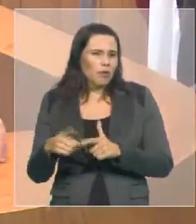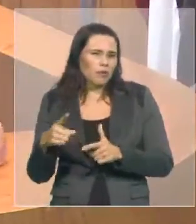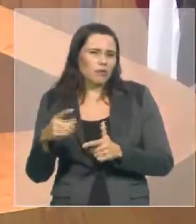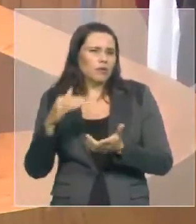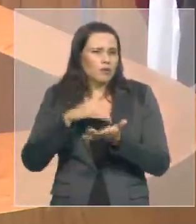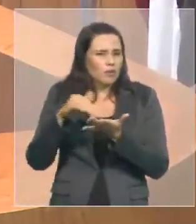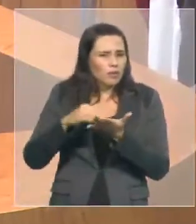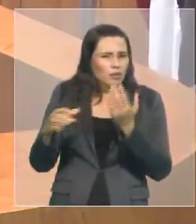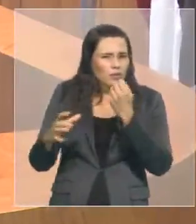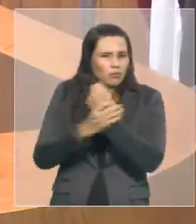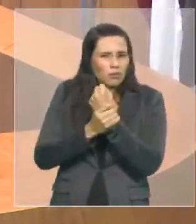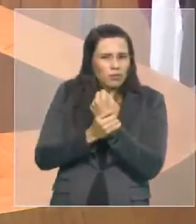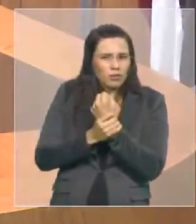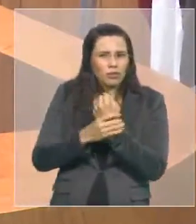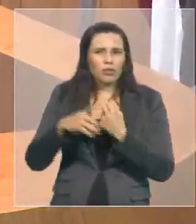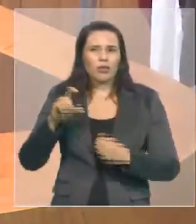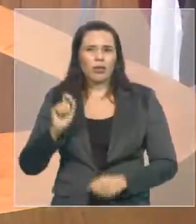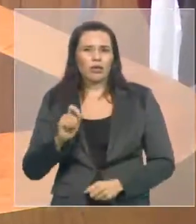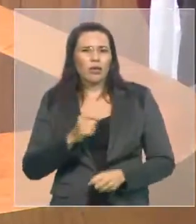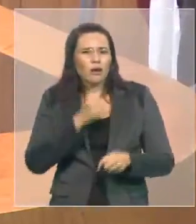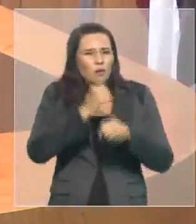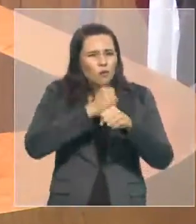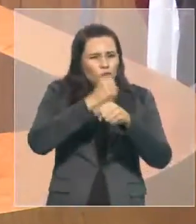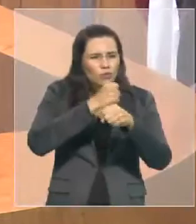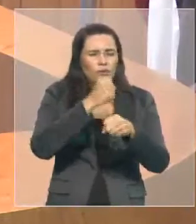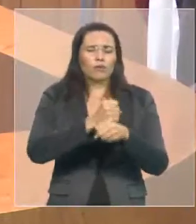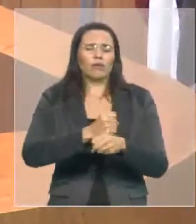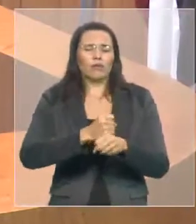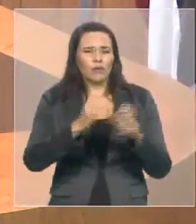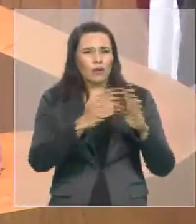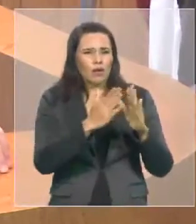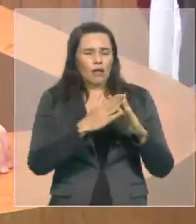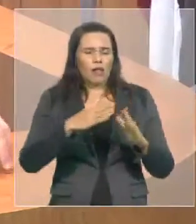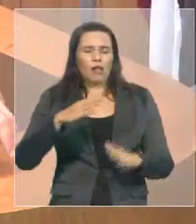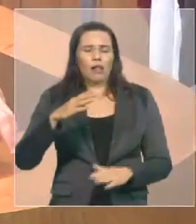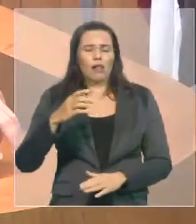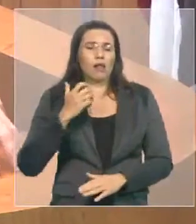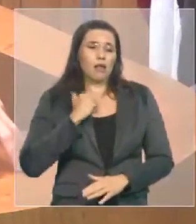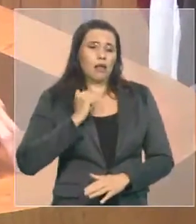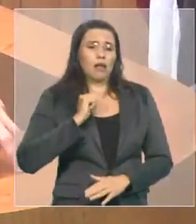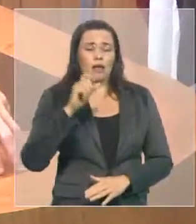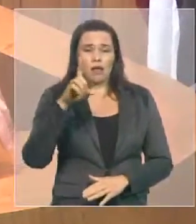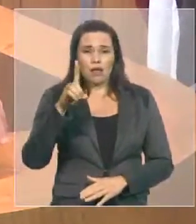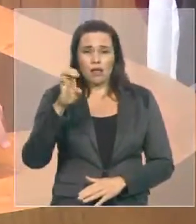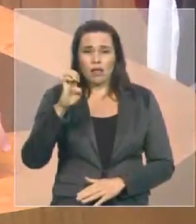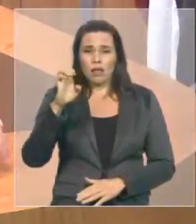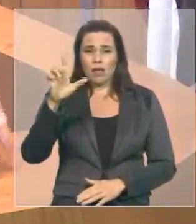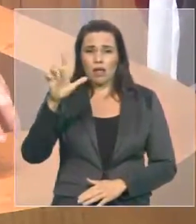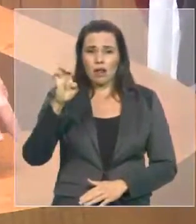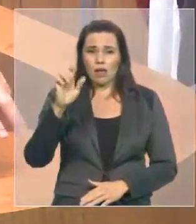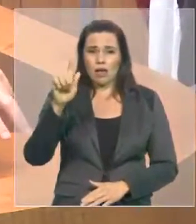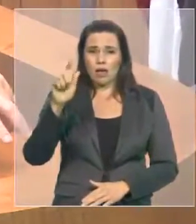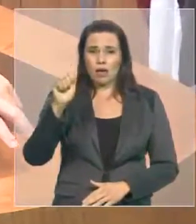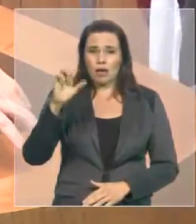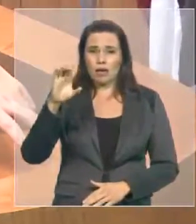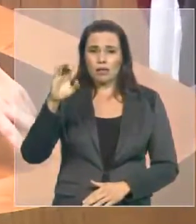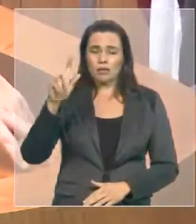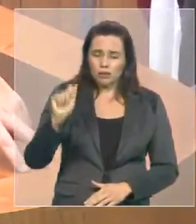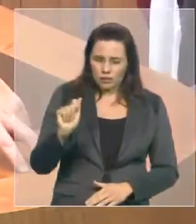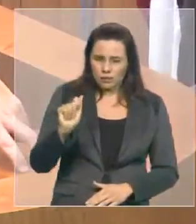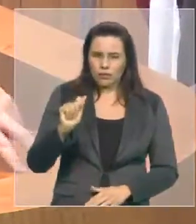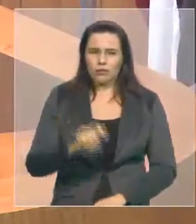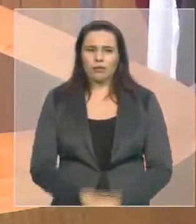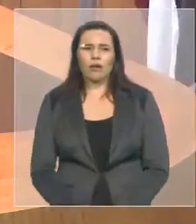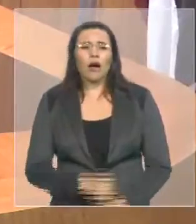que essas construções de delegacias foram feitas de forma equivocada, eram feitas com recursos do